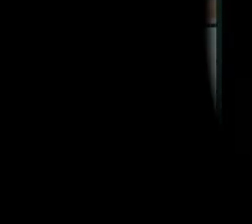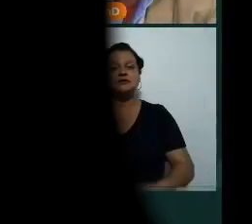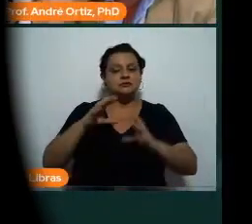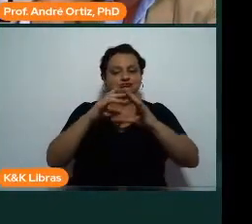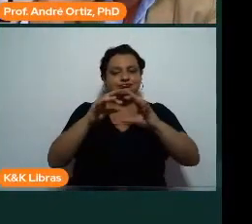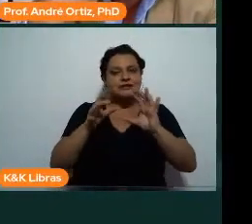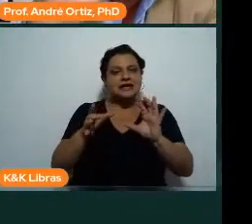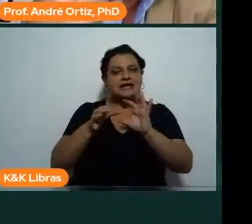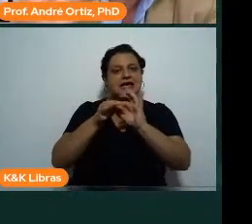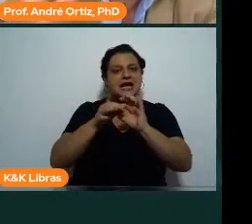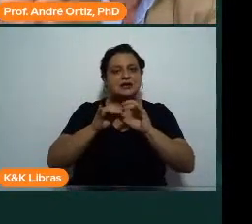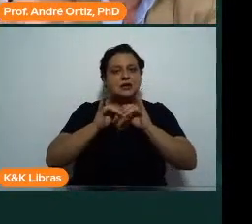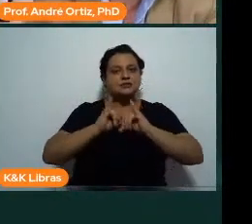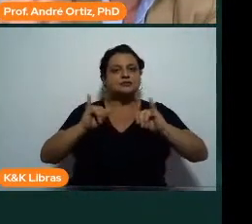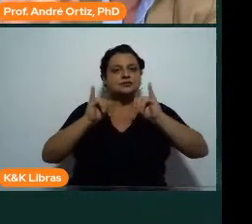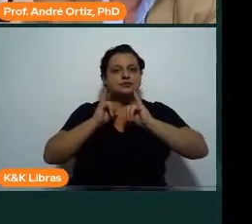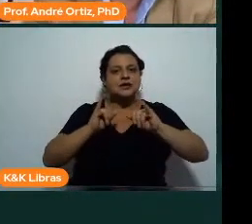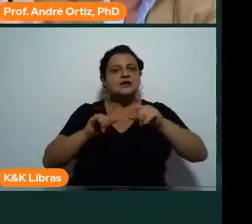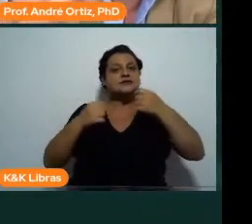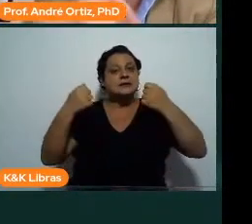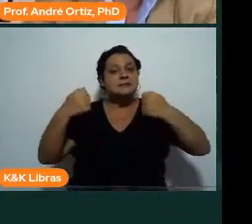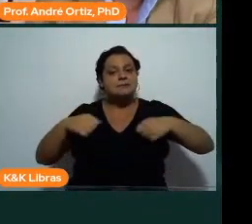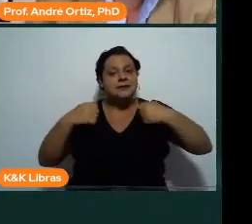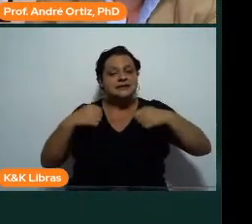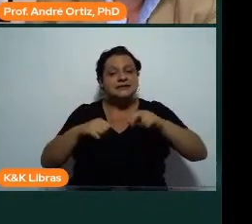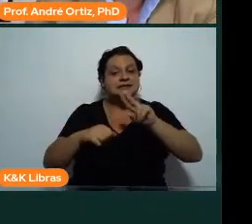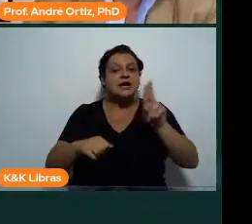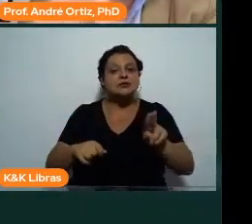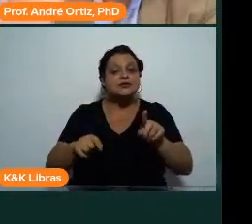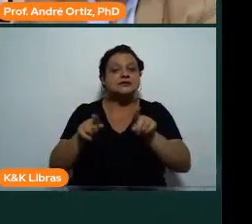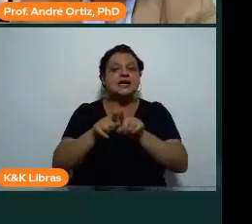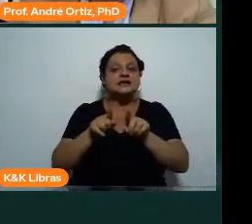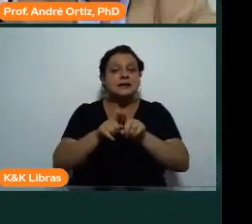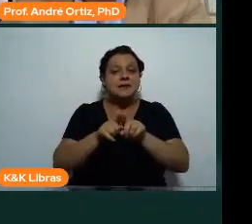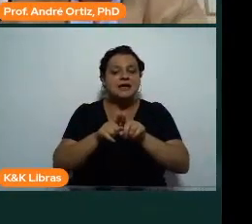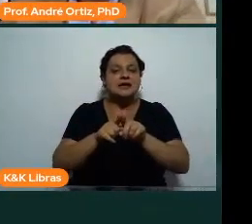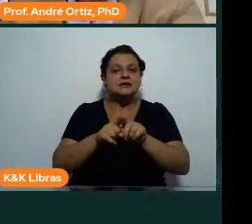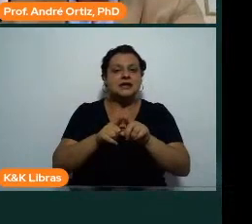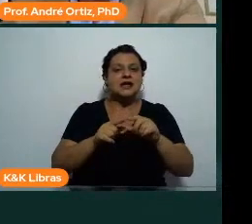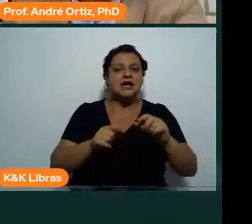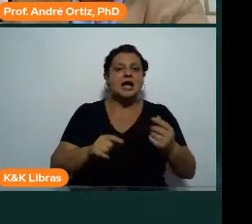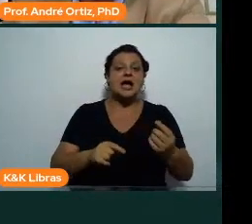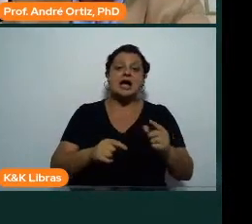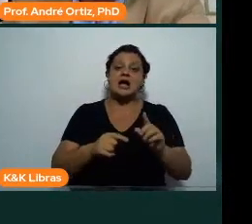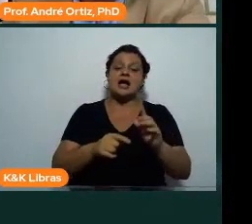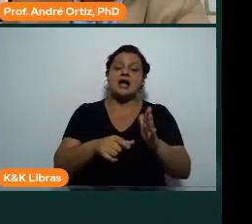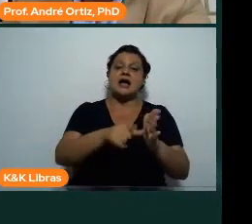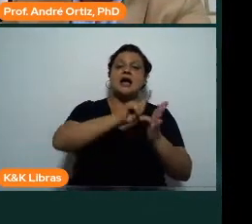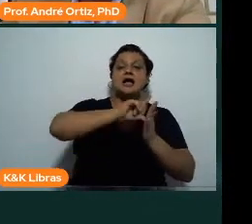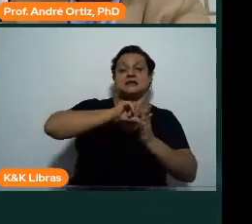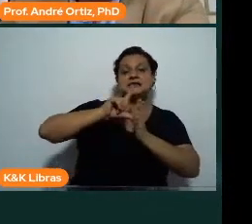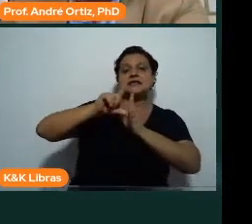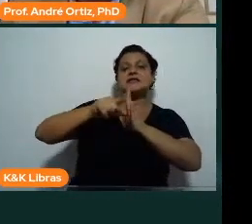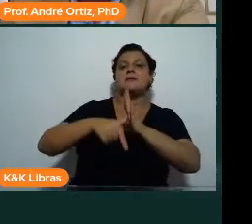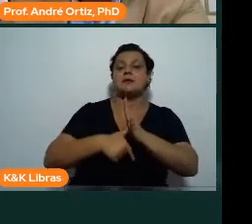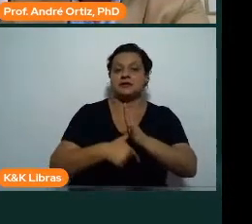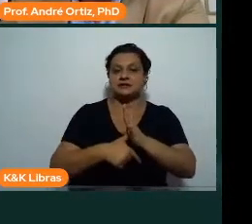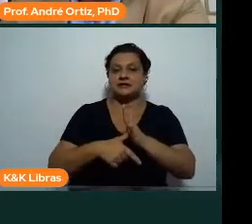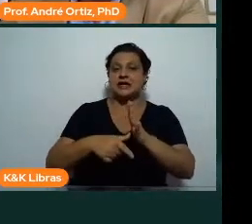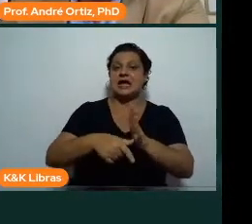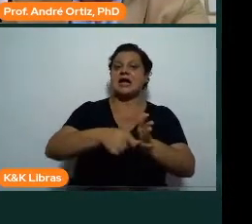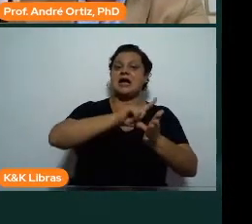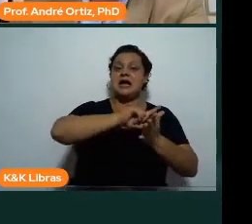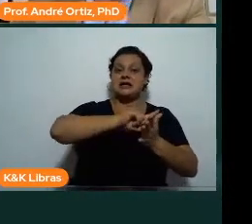você deve usar também contrastes antes e depois. Antes